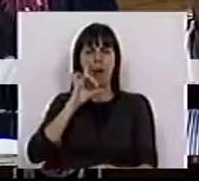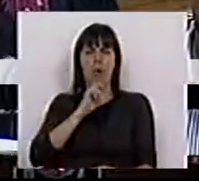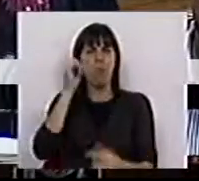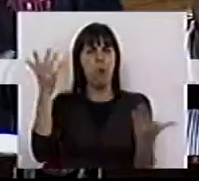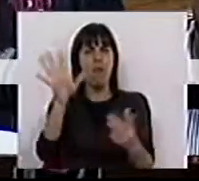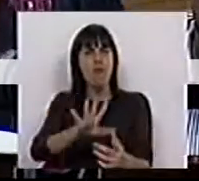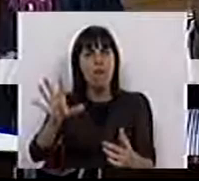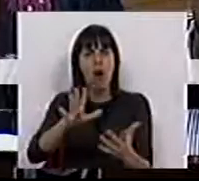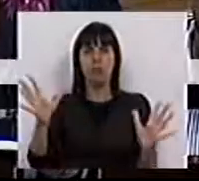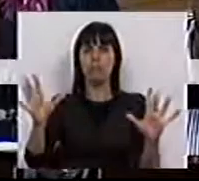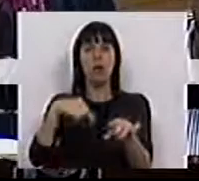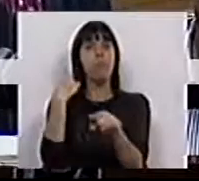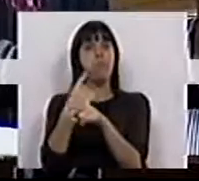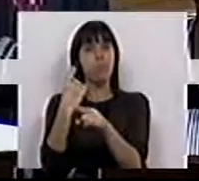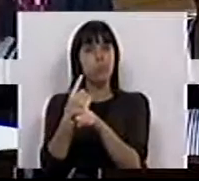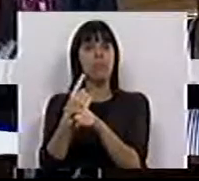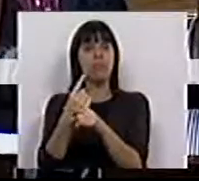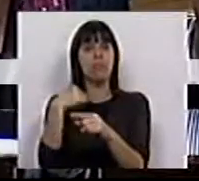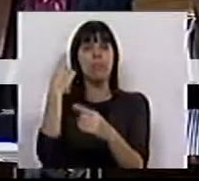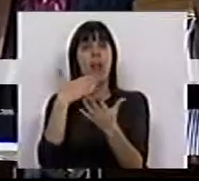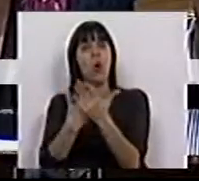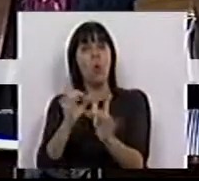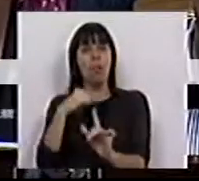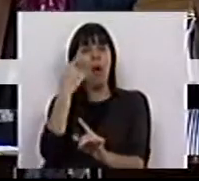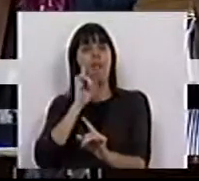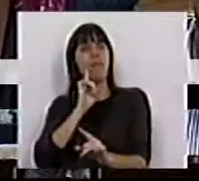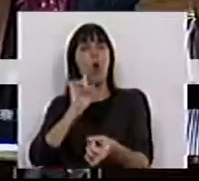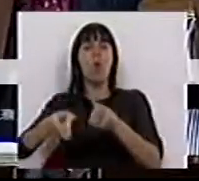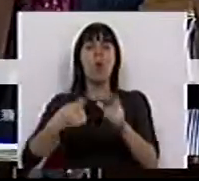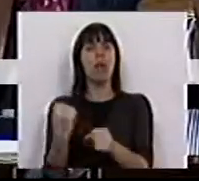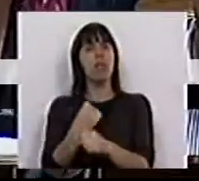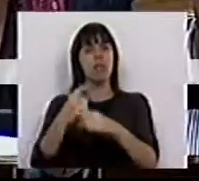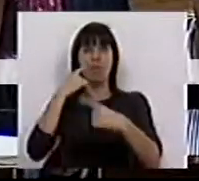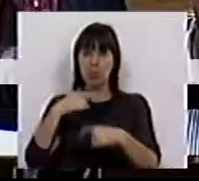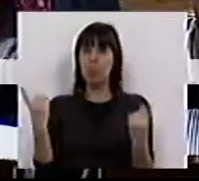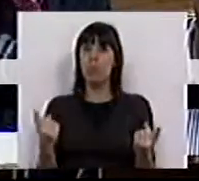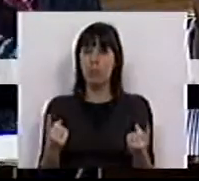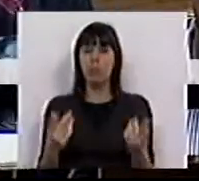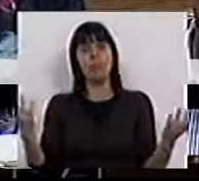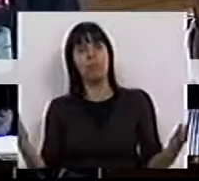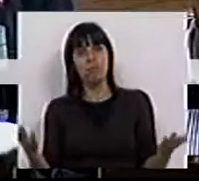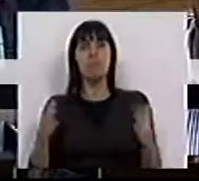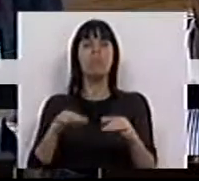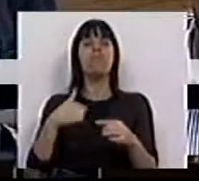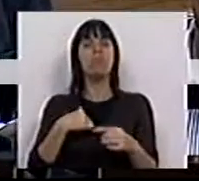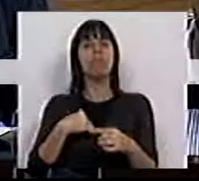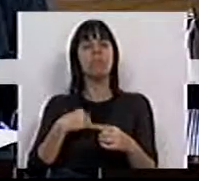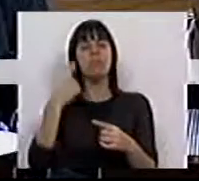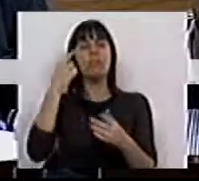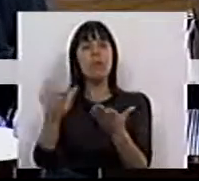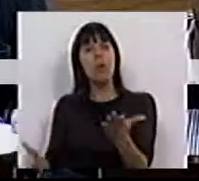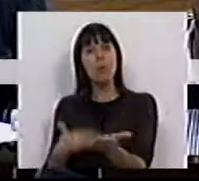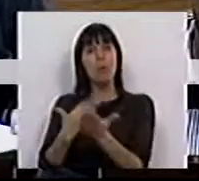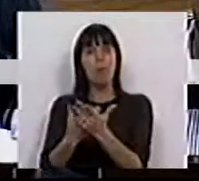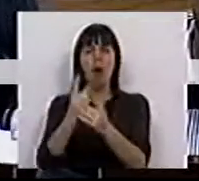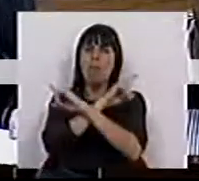desta maneira. Estão também a descaracterizar aquilo que são os serviços públicos. E por isso, nós fazemos uma